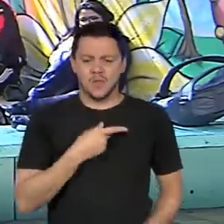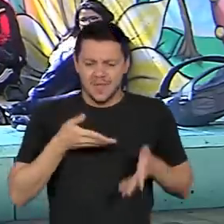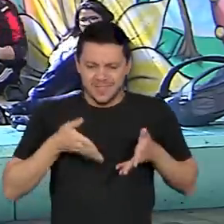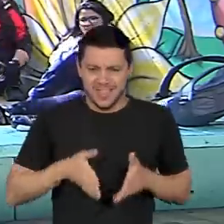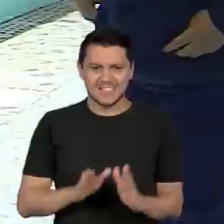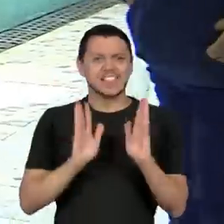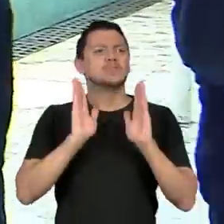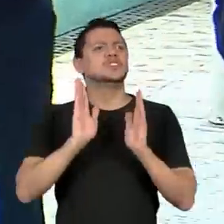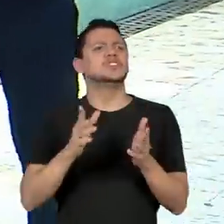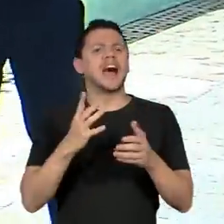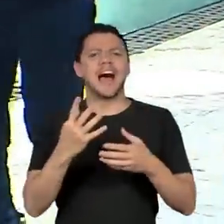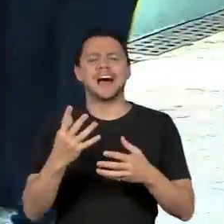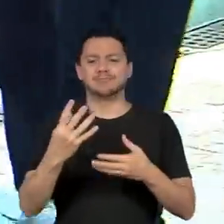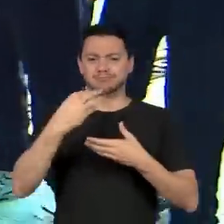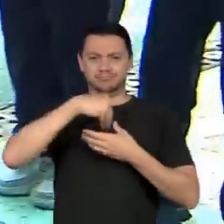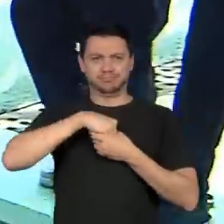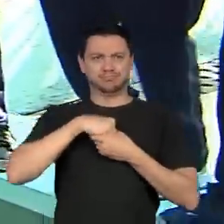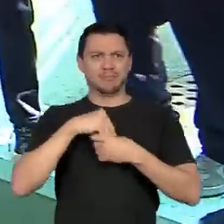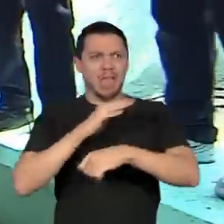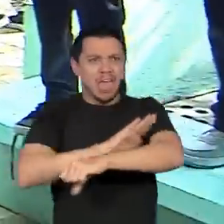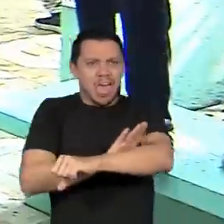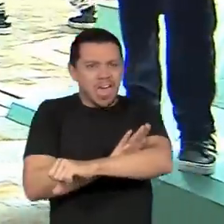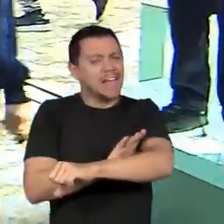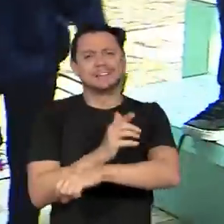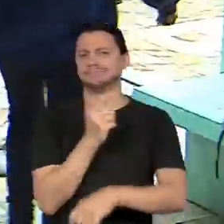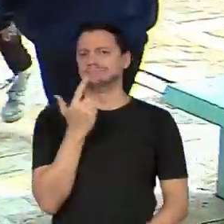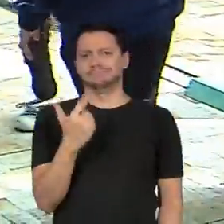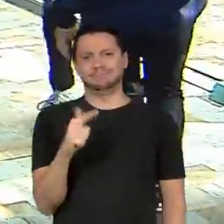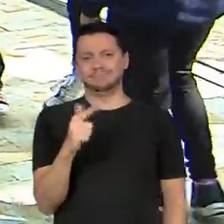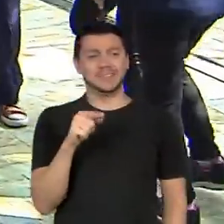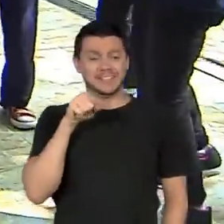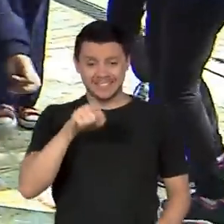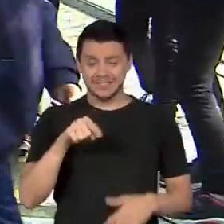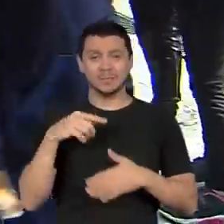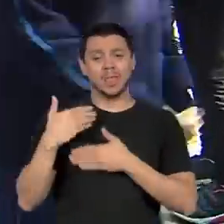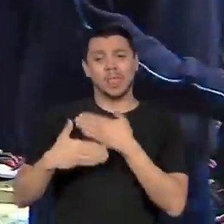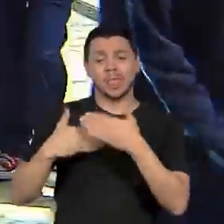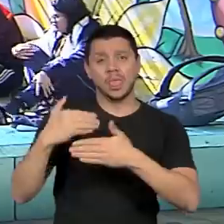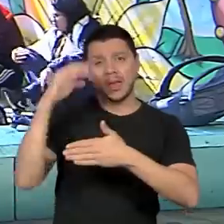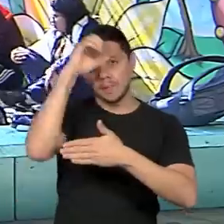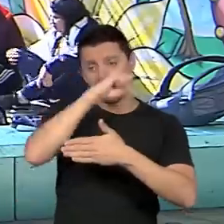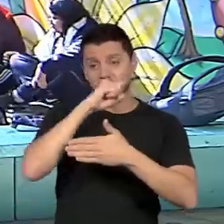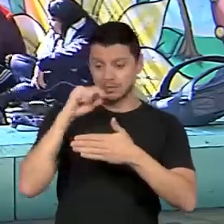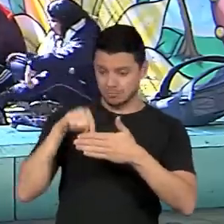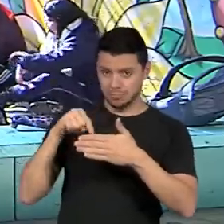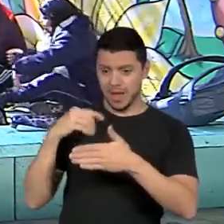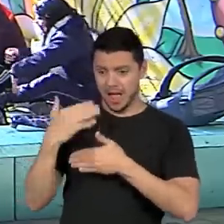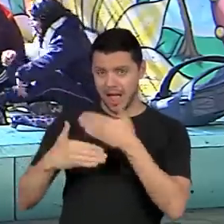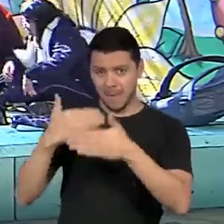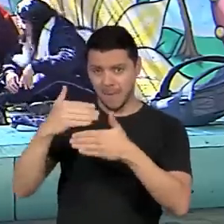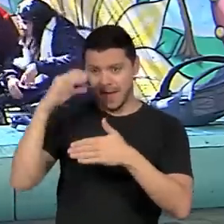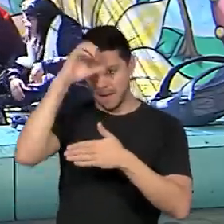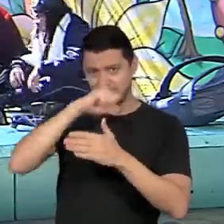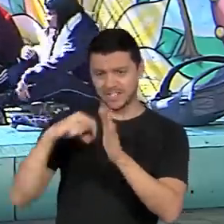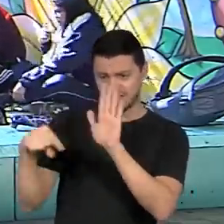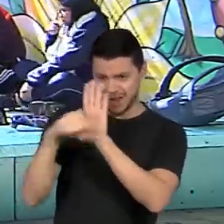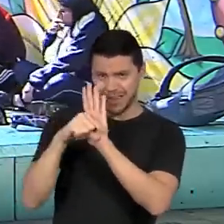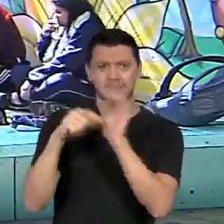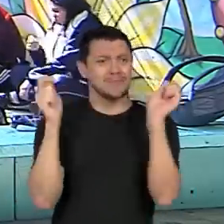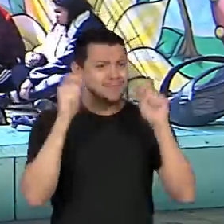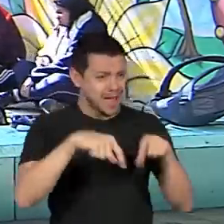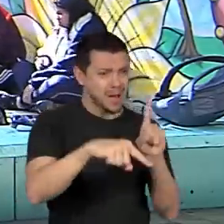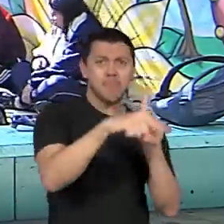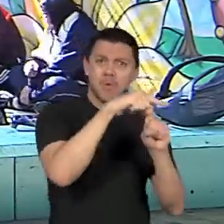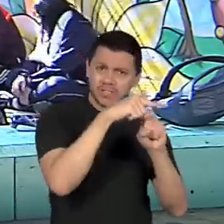a cor da pele. Isso é aprendizado. Então, se eles podem aprender a odiar, a gente pode